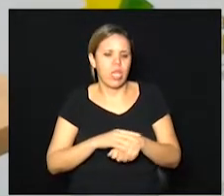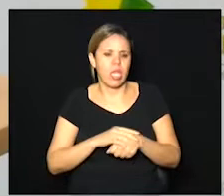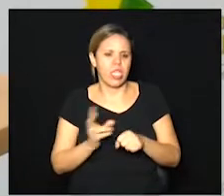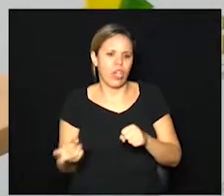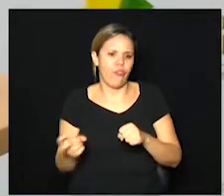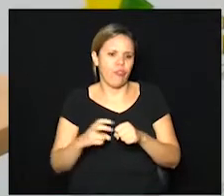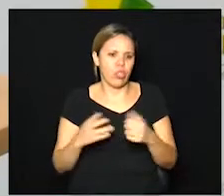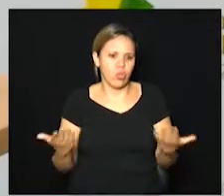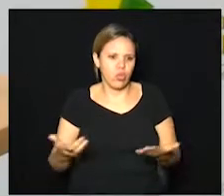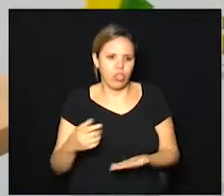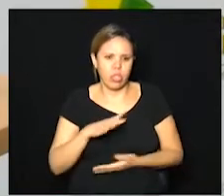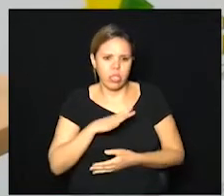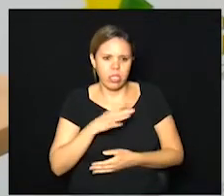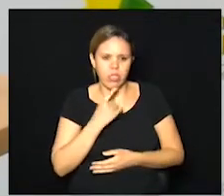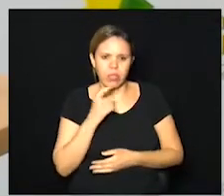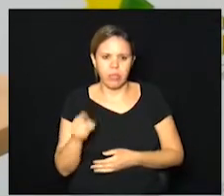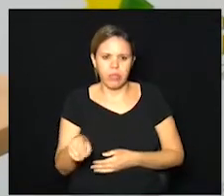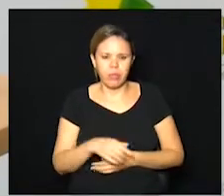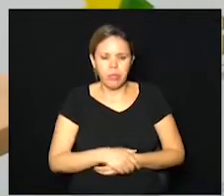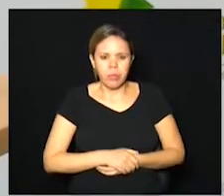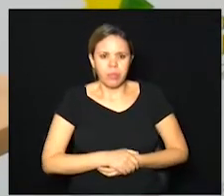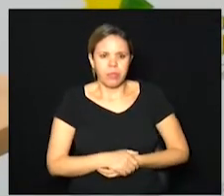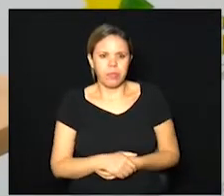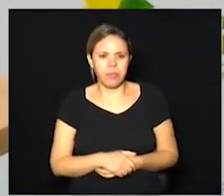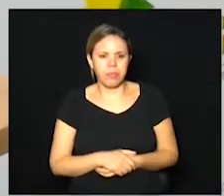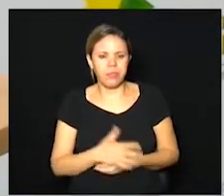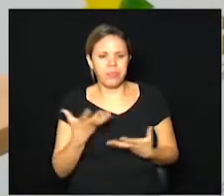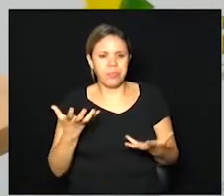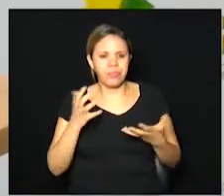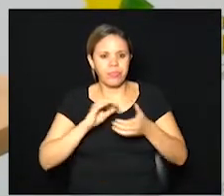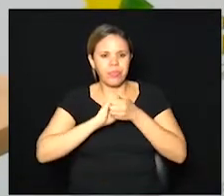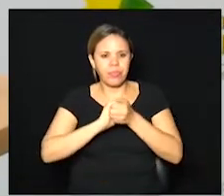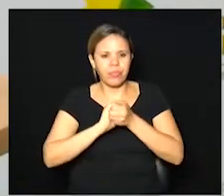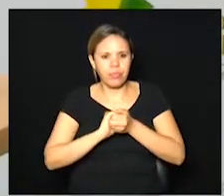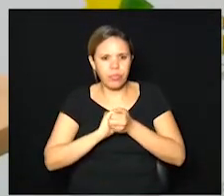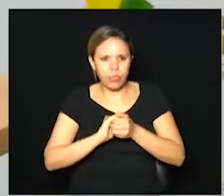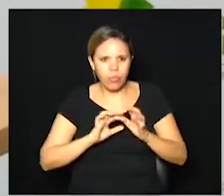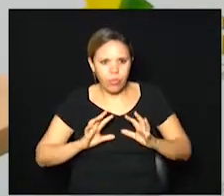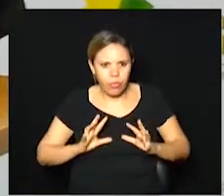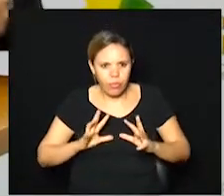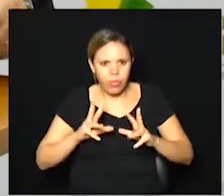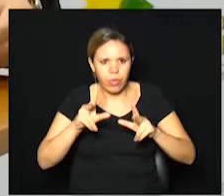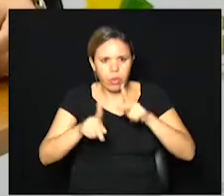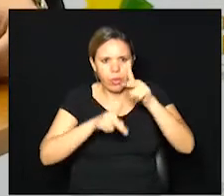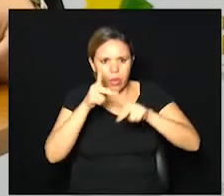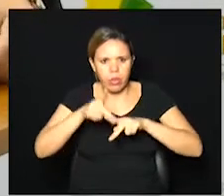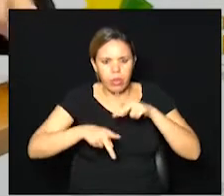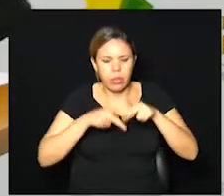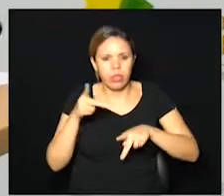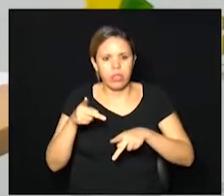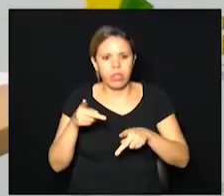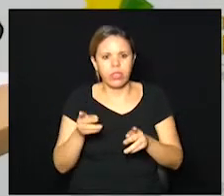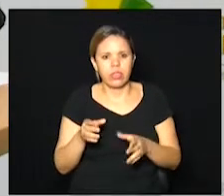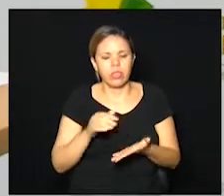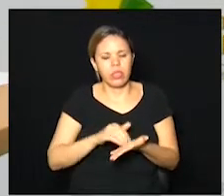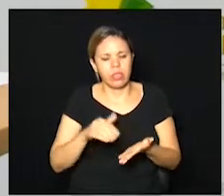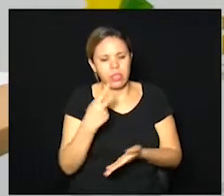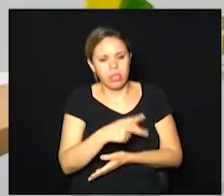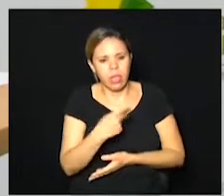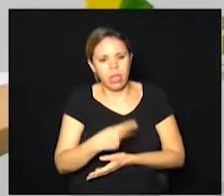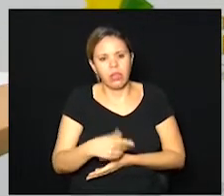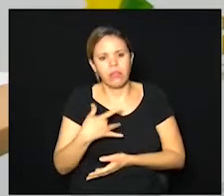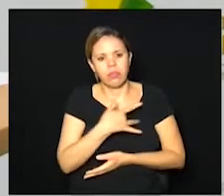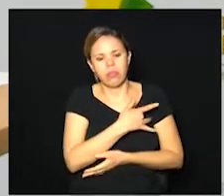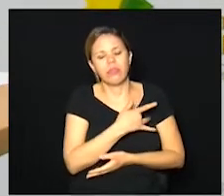nossa cidade, em Campinas. Então, quero cumprimentar aqui todo o pessoal do Cármino, a Vigilância Sanitária,